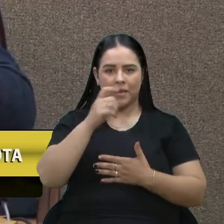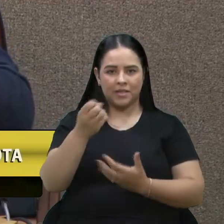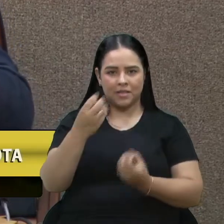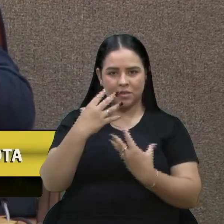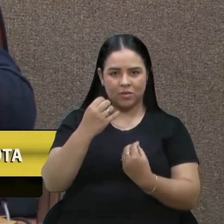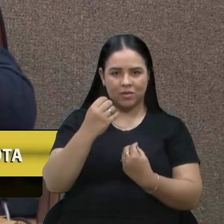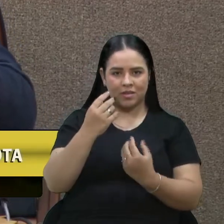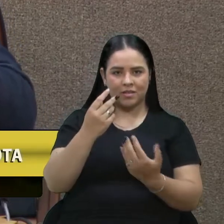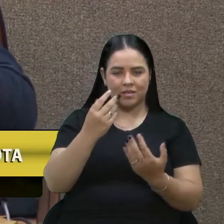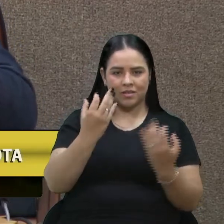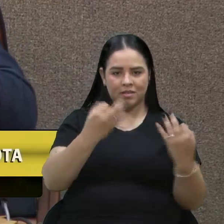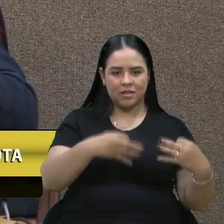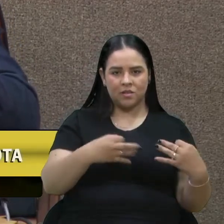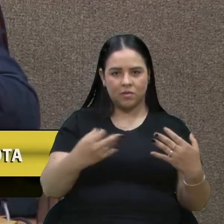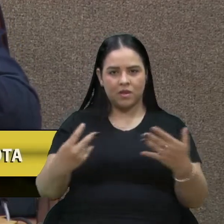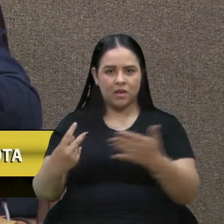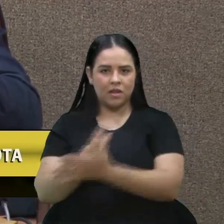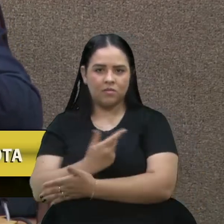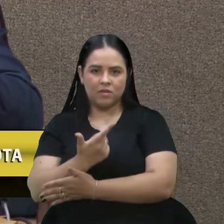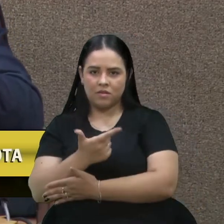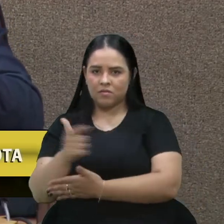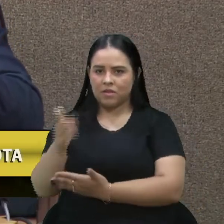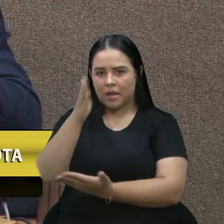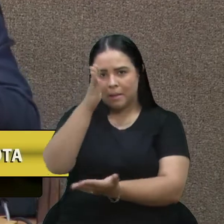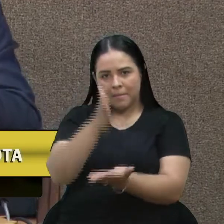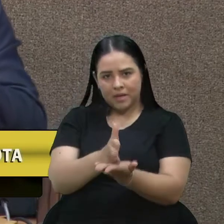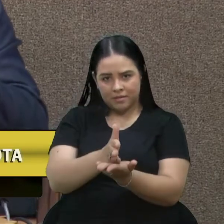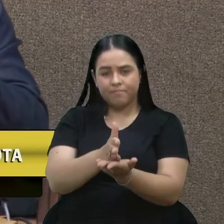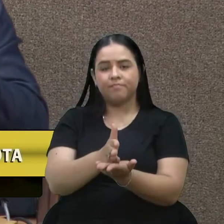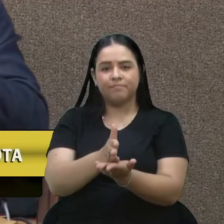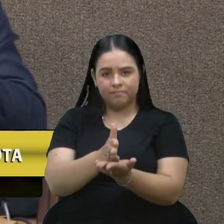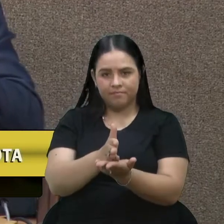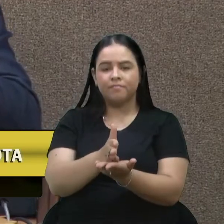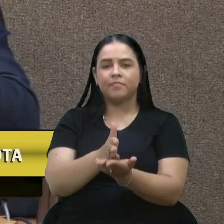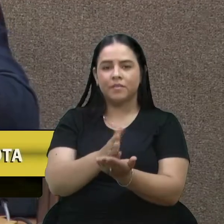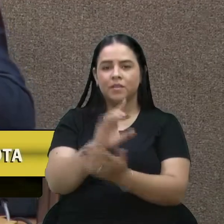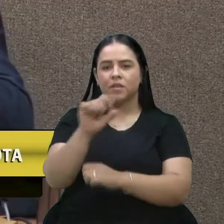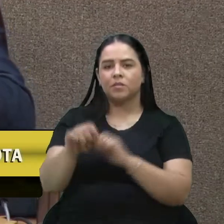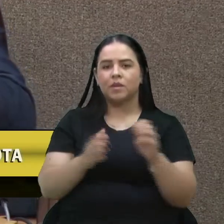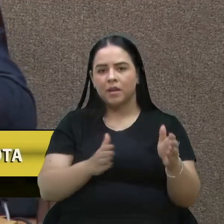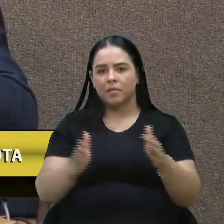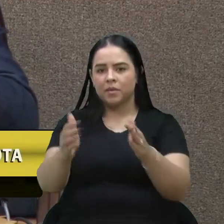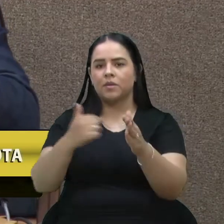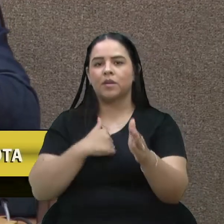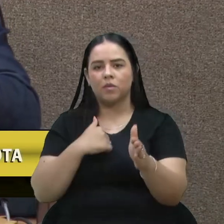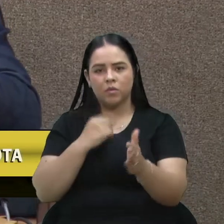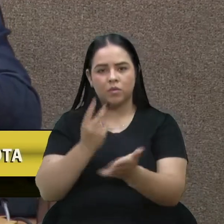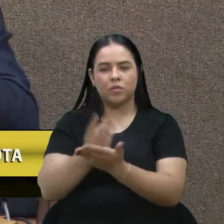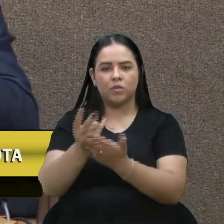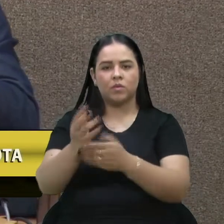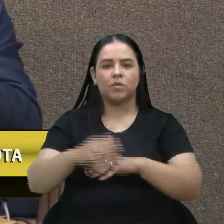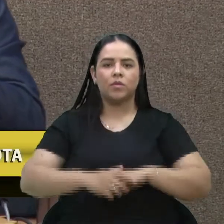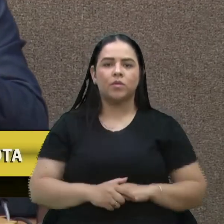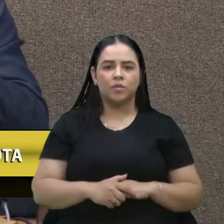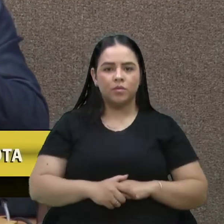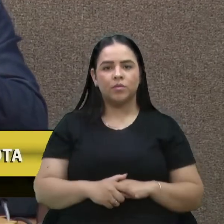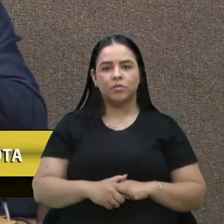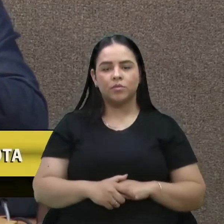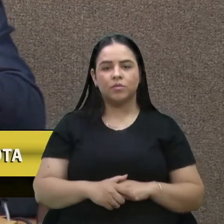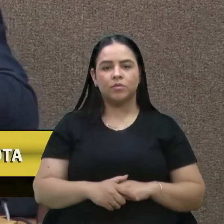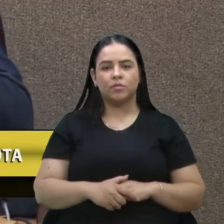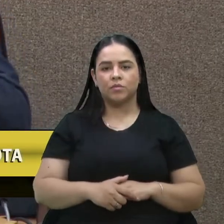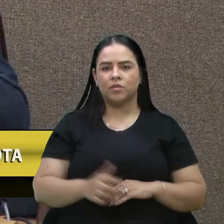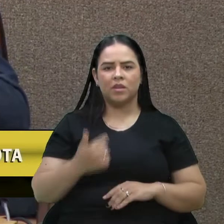certo e o errado, e não existe meio. E é esse o caminho que eu sigo. Não estou dizendo